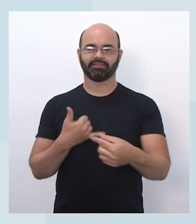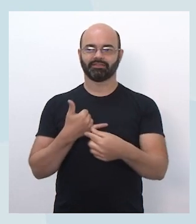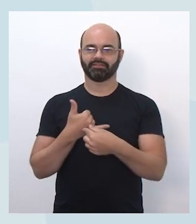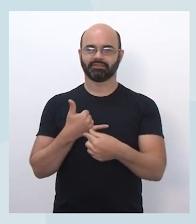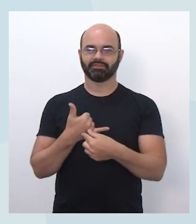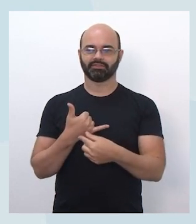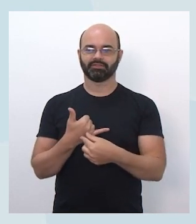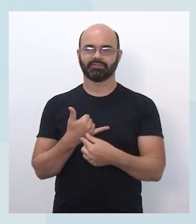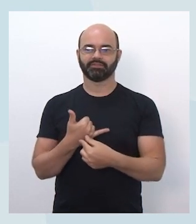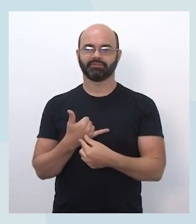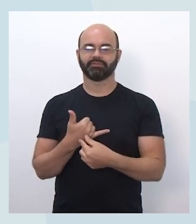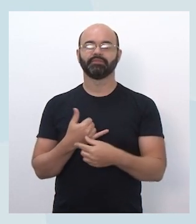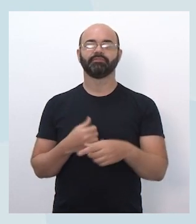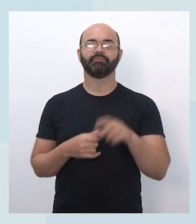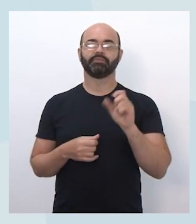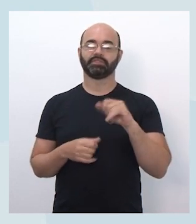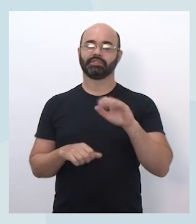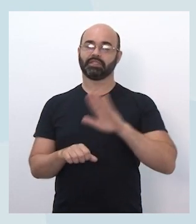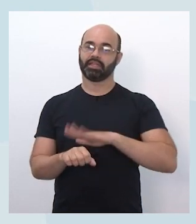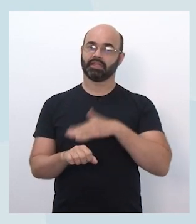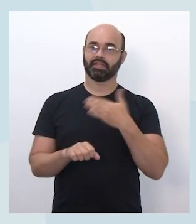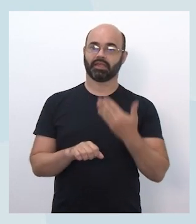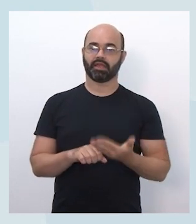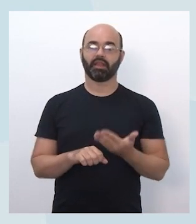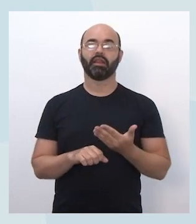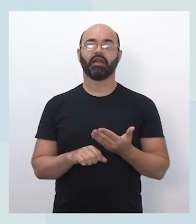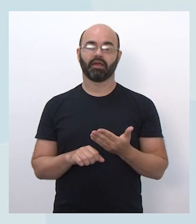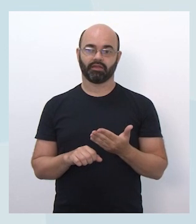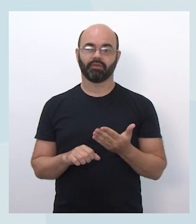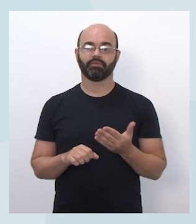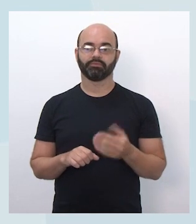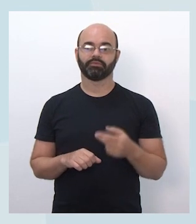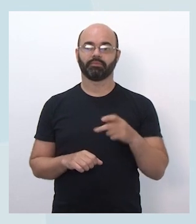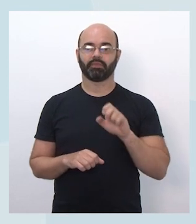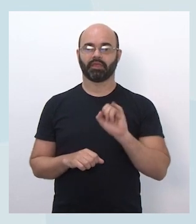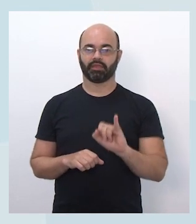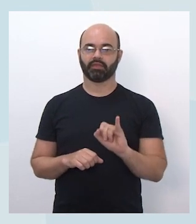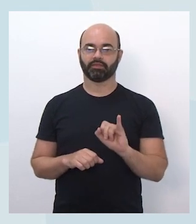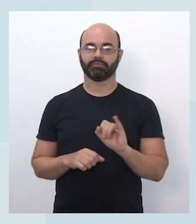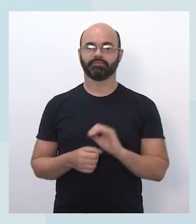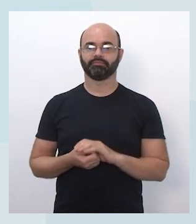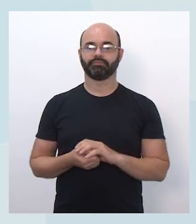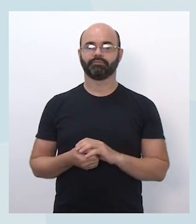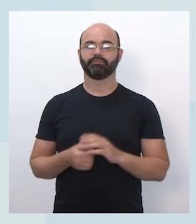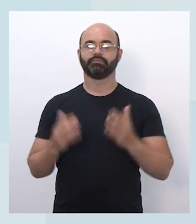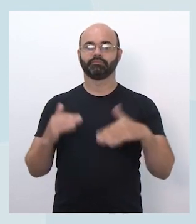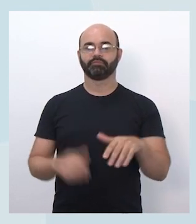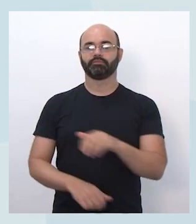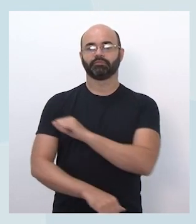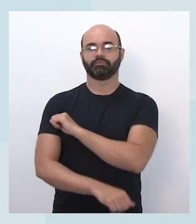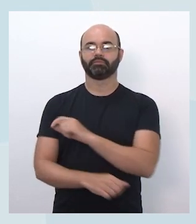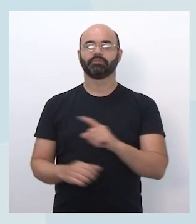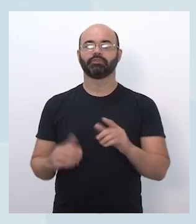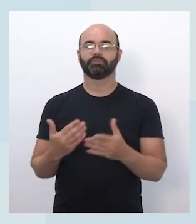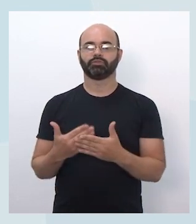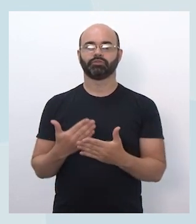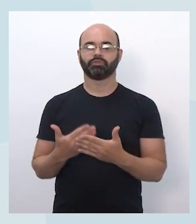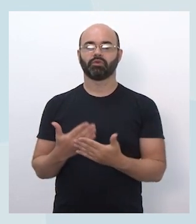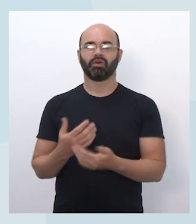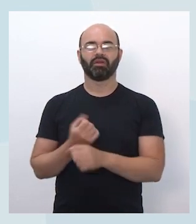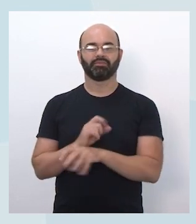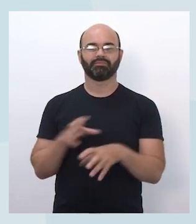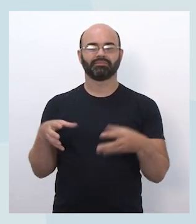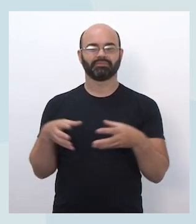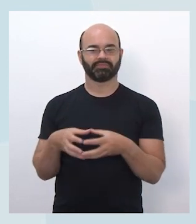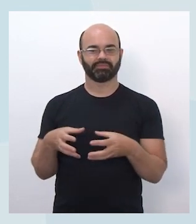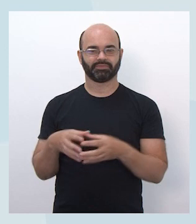ensino integral, esses podem receber, mesmo estando na SPACE, alunos de escolas quilombolas, de escolas indígenas